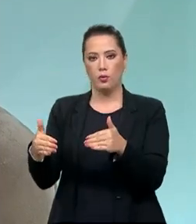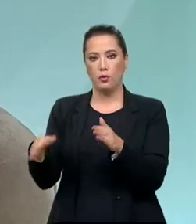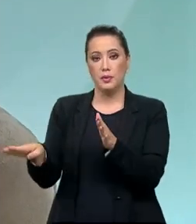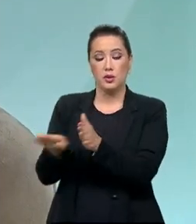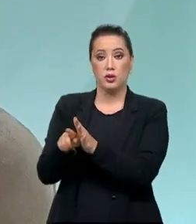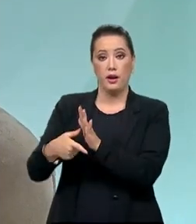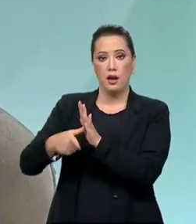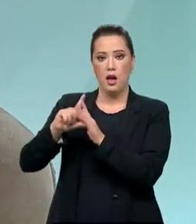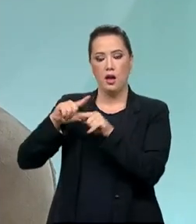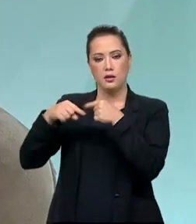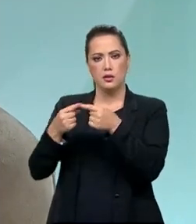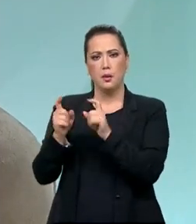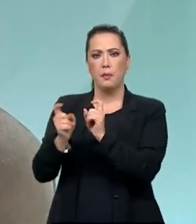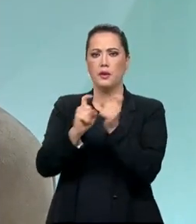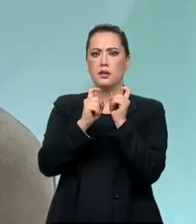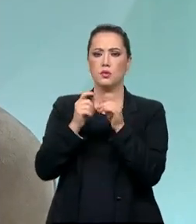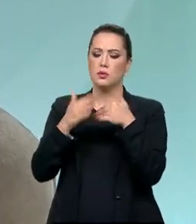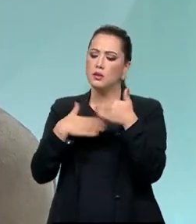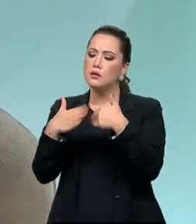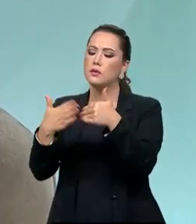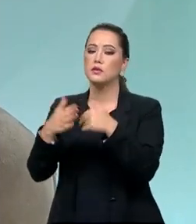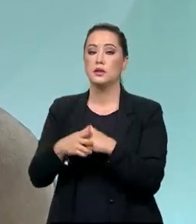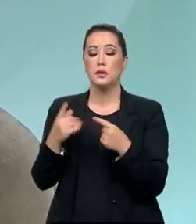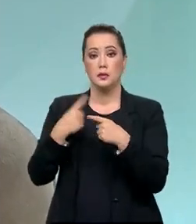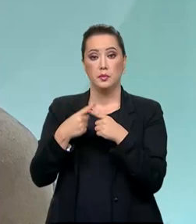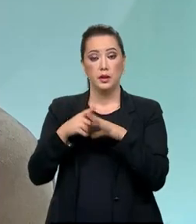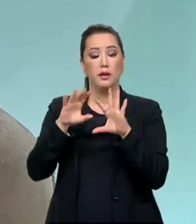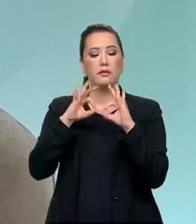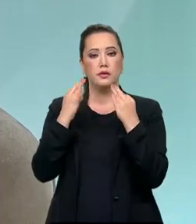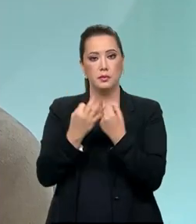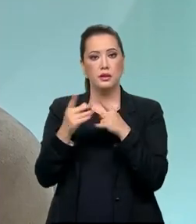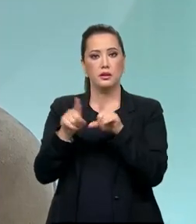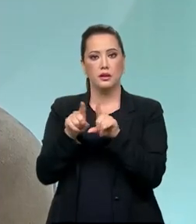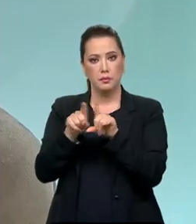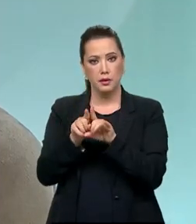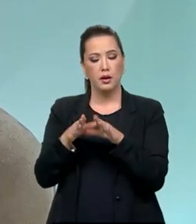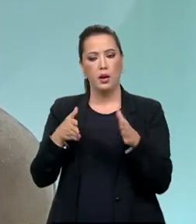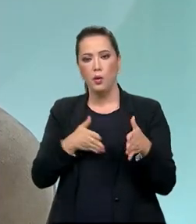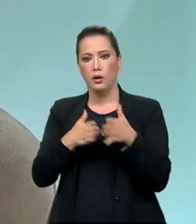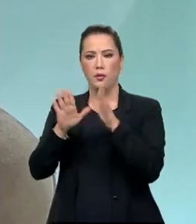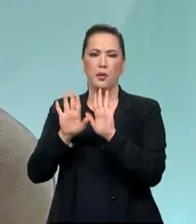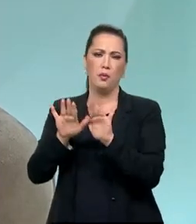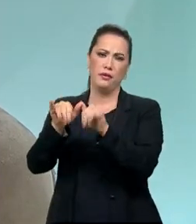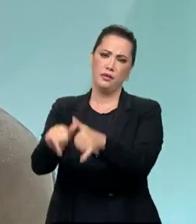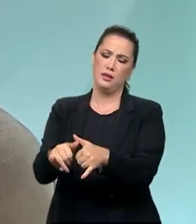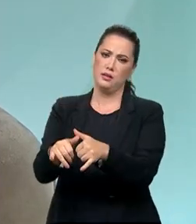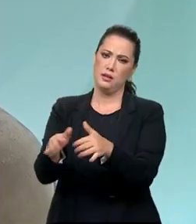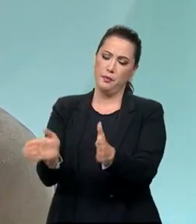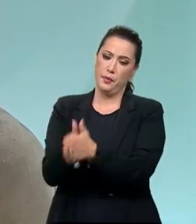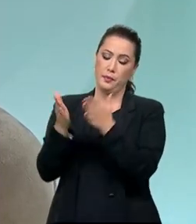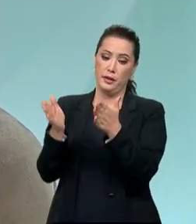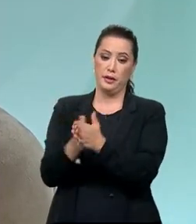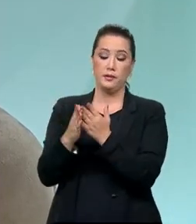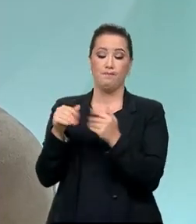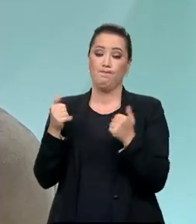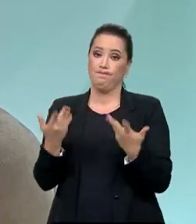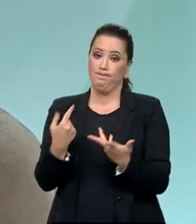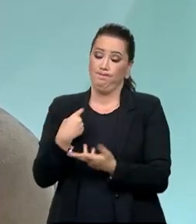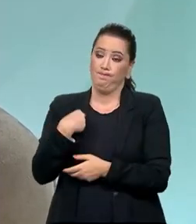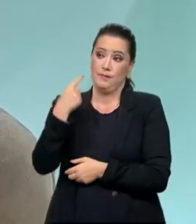e depois poder administrar desenvolvimento, porque a família também é um caminho de erradicação de pobreza. Então, eu penso que